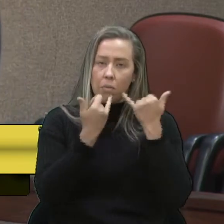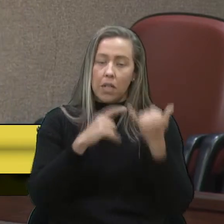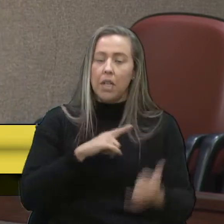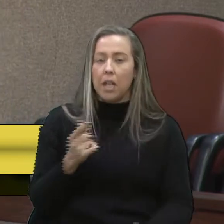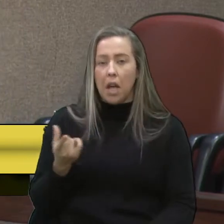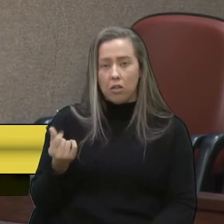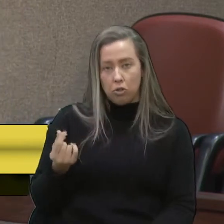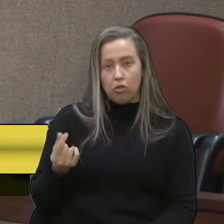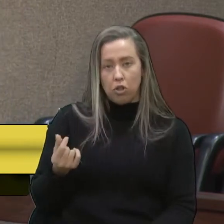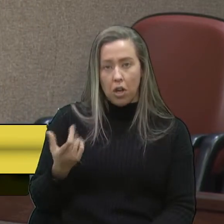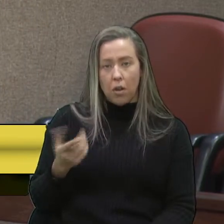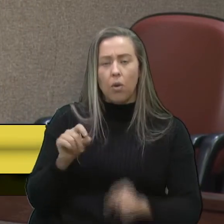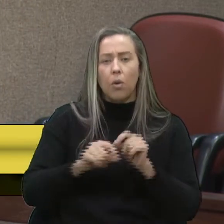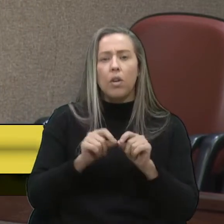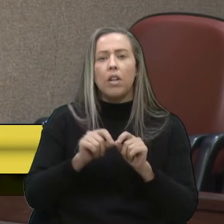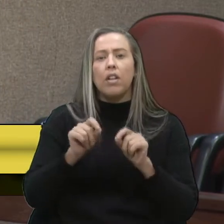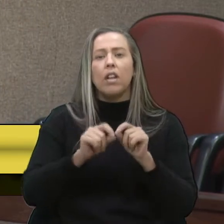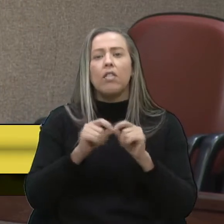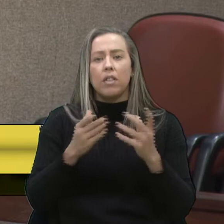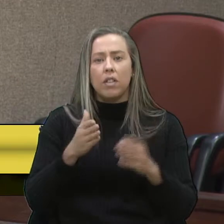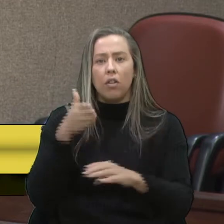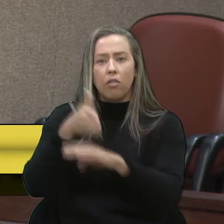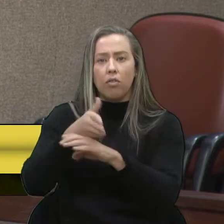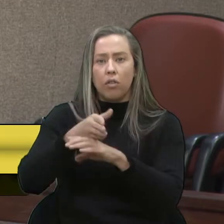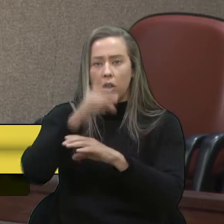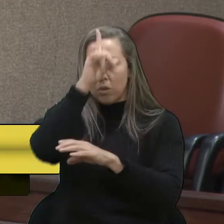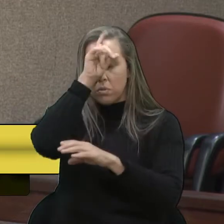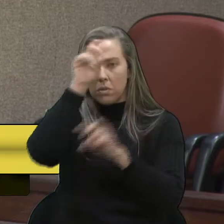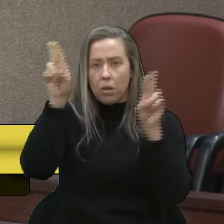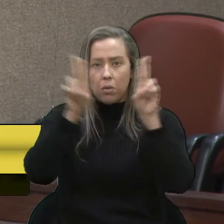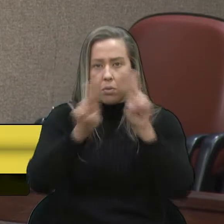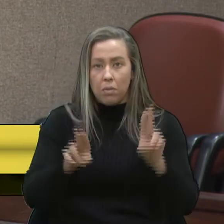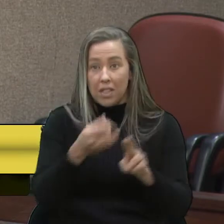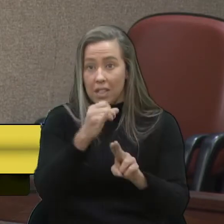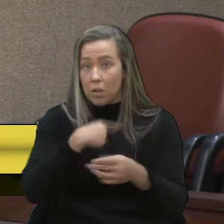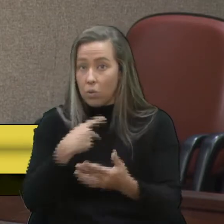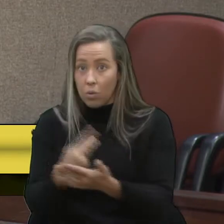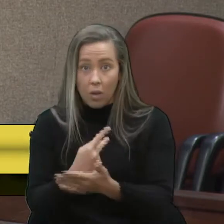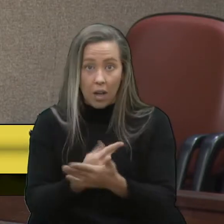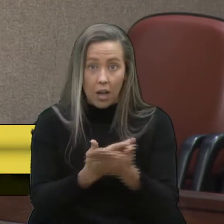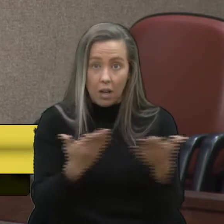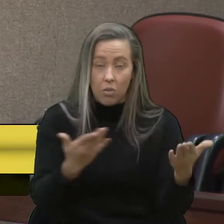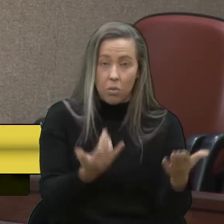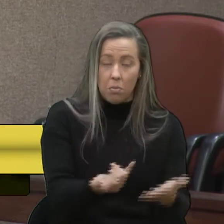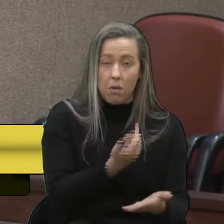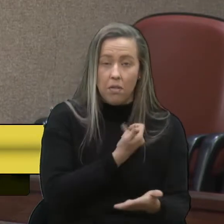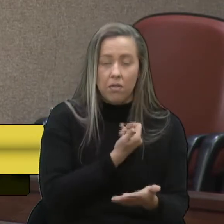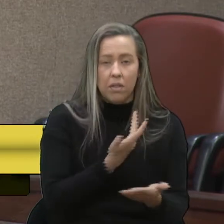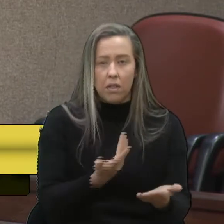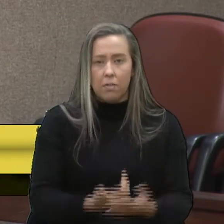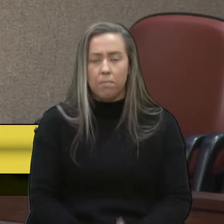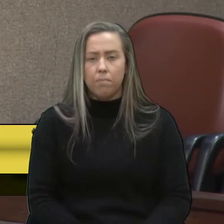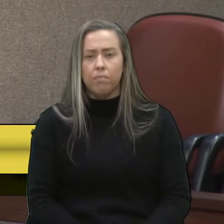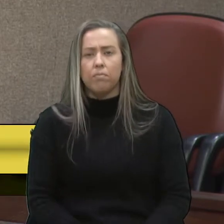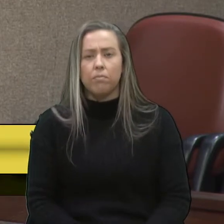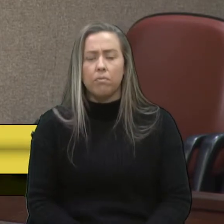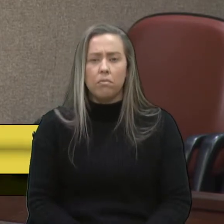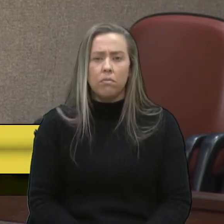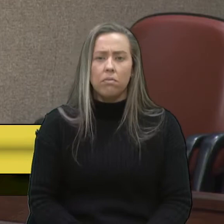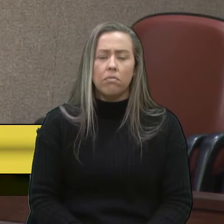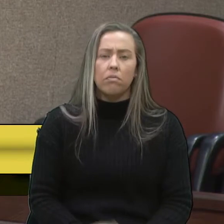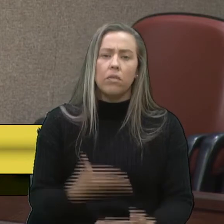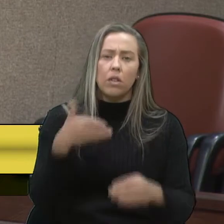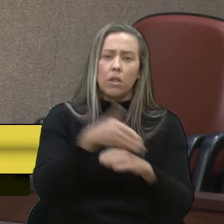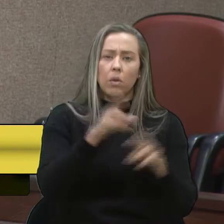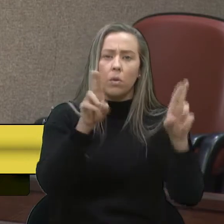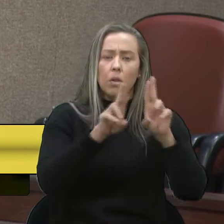dinheiro. E o que ele fez? Ele procurou o hospital da Unimed. Se eu tiver errado aqui, para quem acompanhou, pode me corrigir. E na